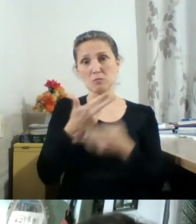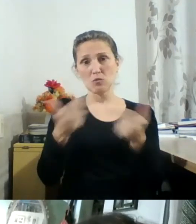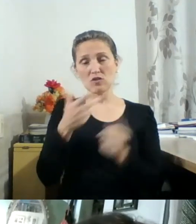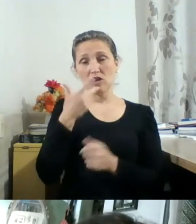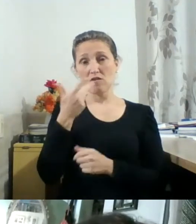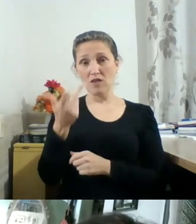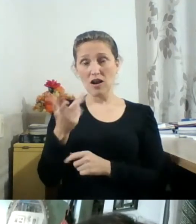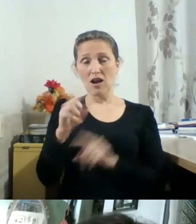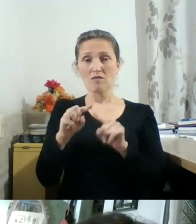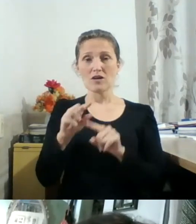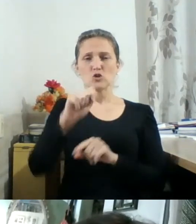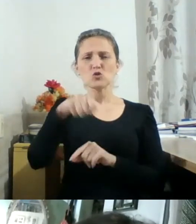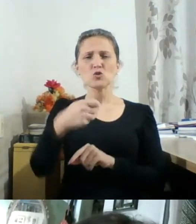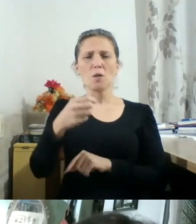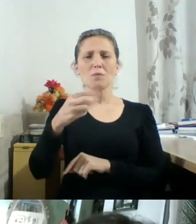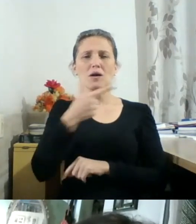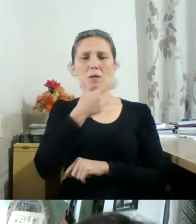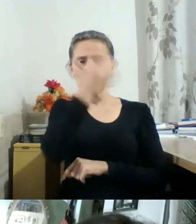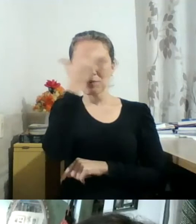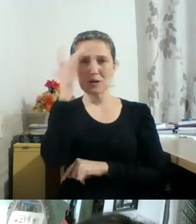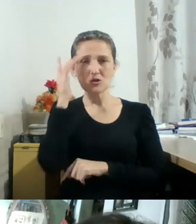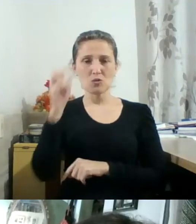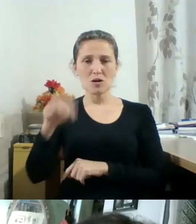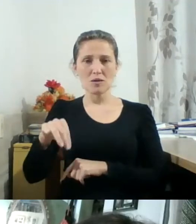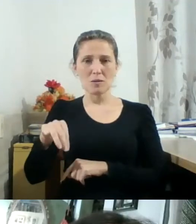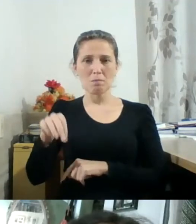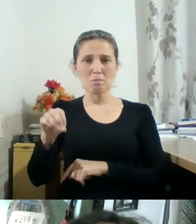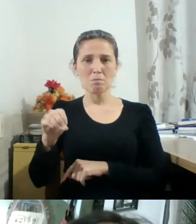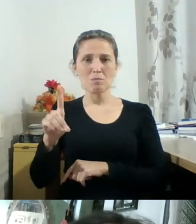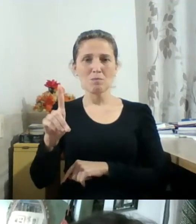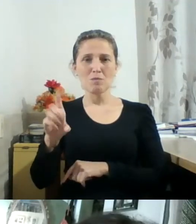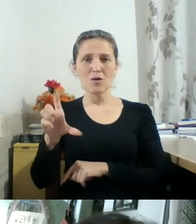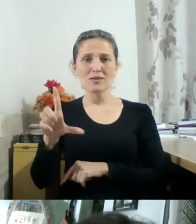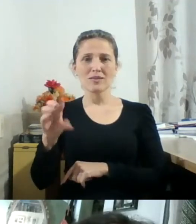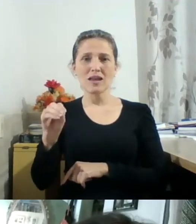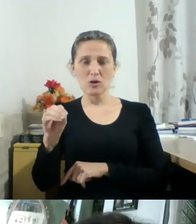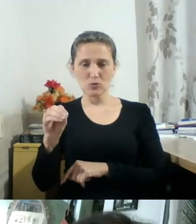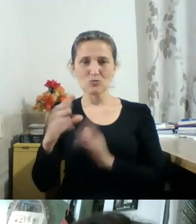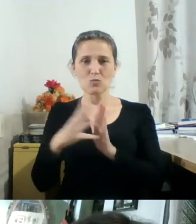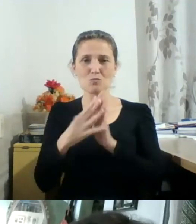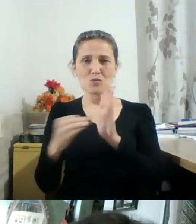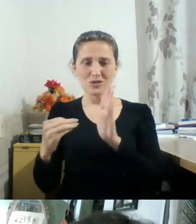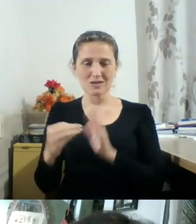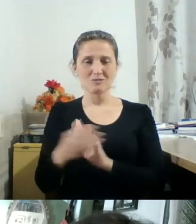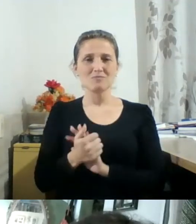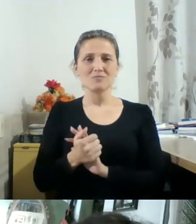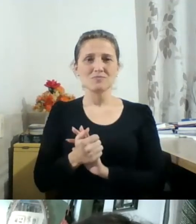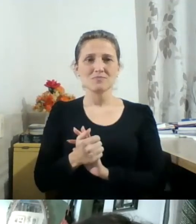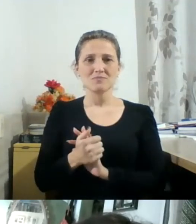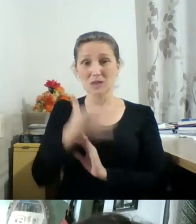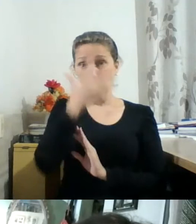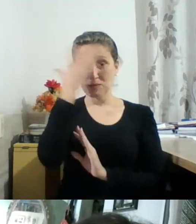modelos com quem trabalhou, que se eram fotos de arquivo ou modelos seguiam no roteiro.